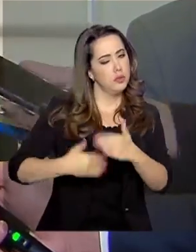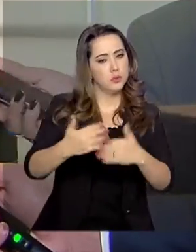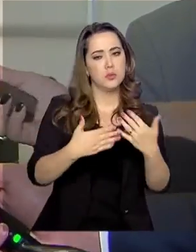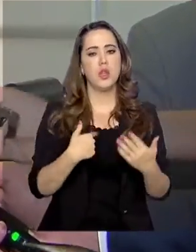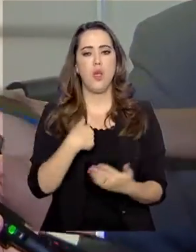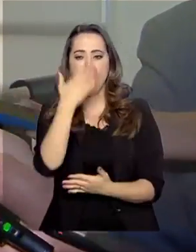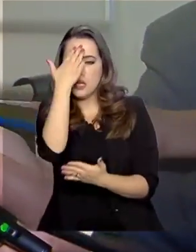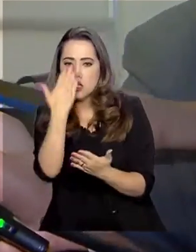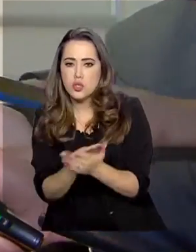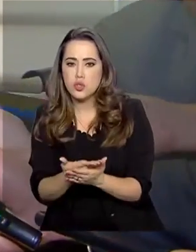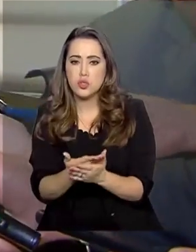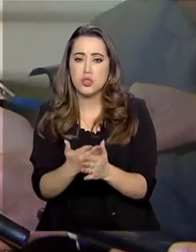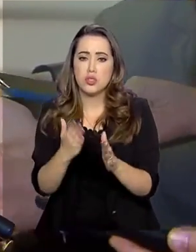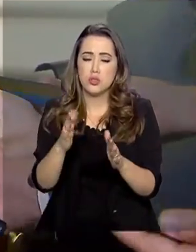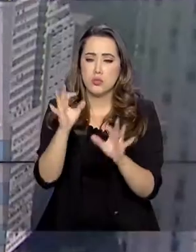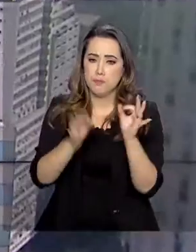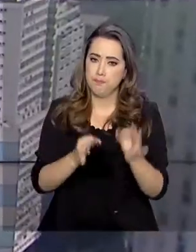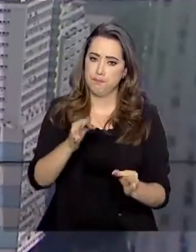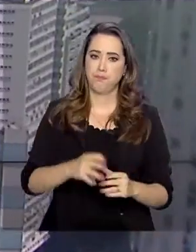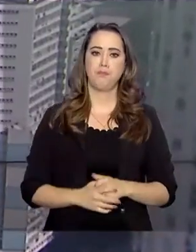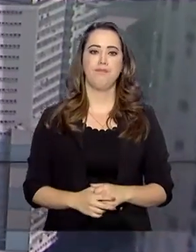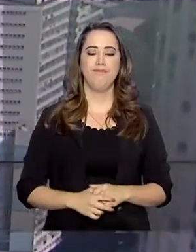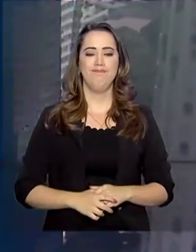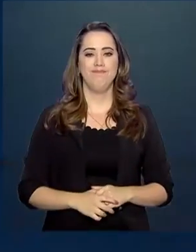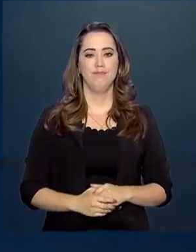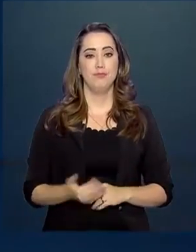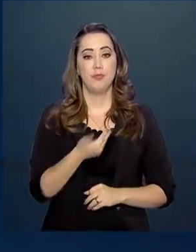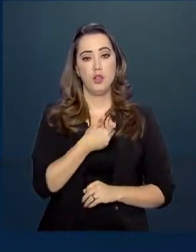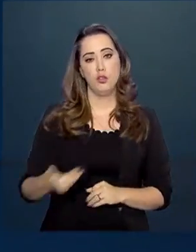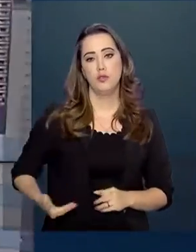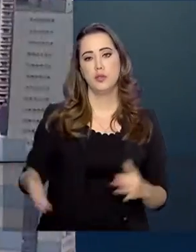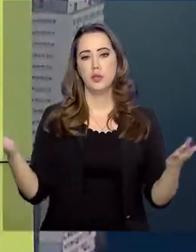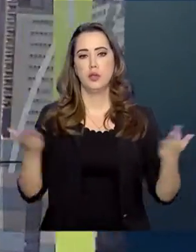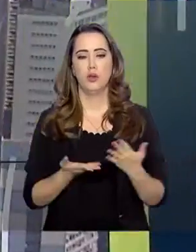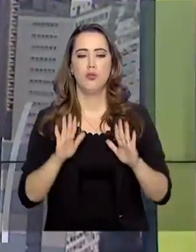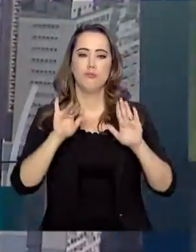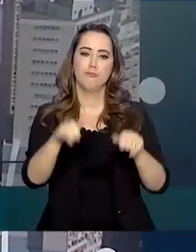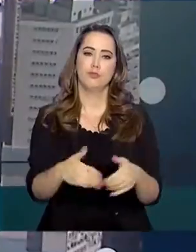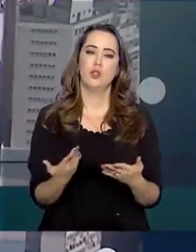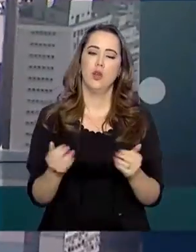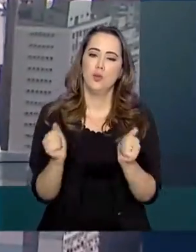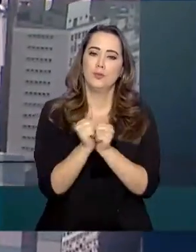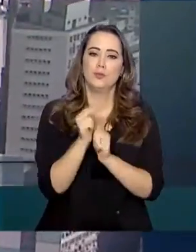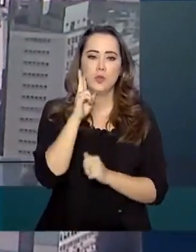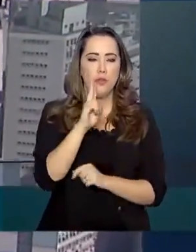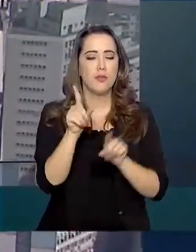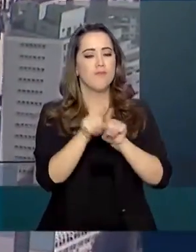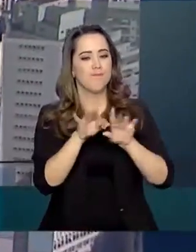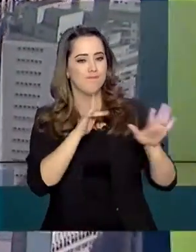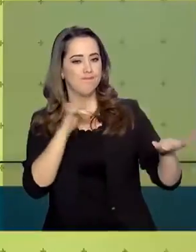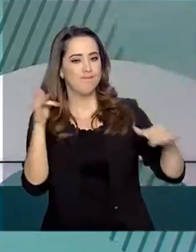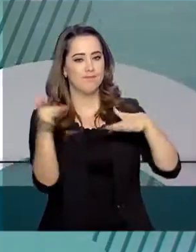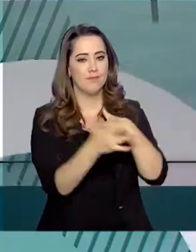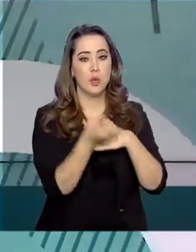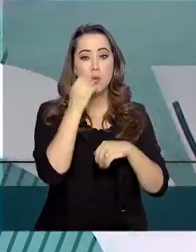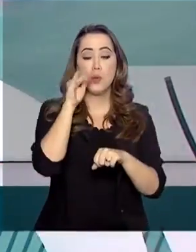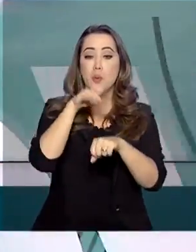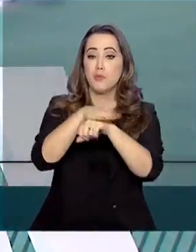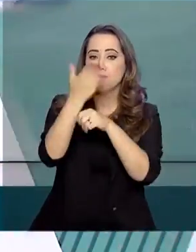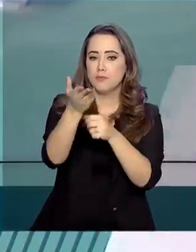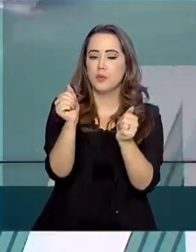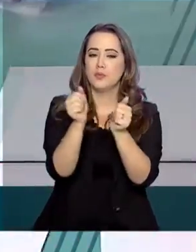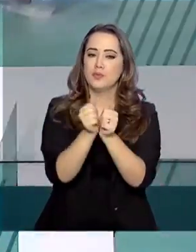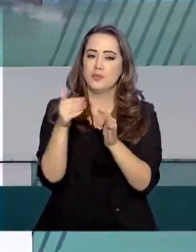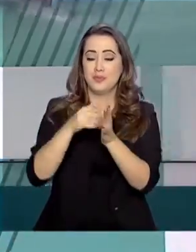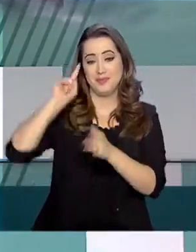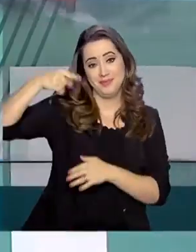confio na justiça. O Governo Agora fica por aqui, continue nos acompanhando também pelas redes sociais. Uma boa noite para